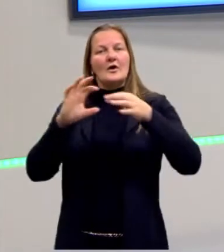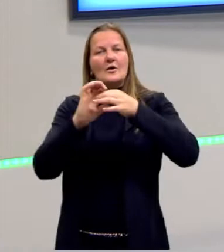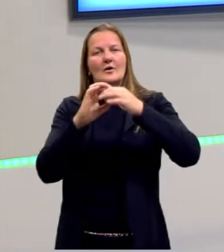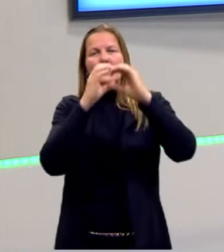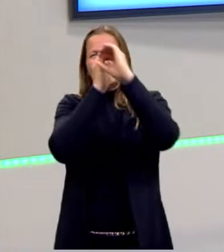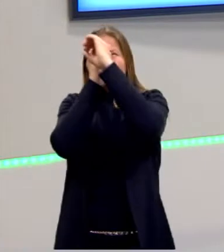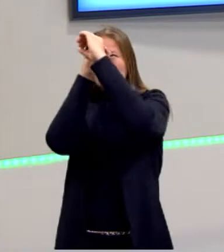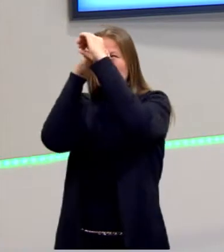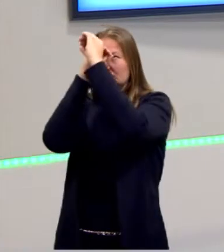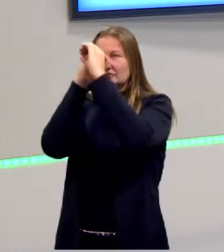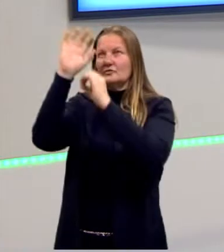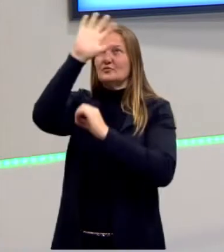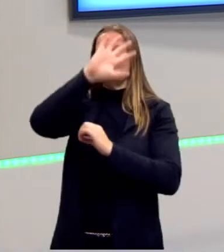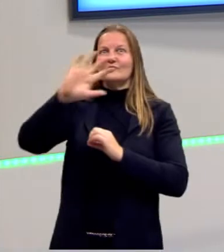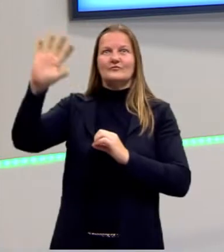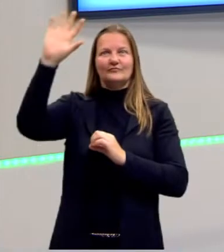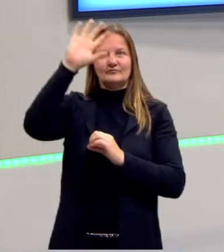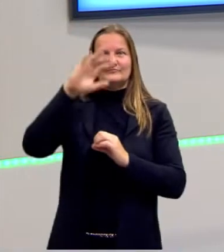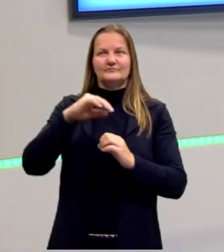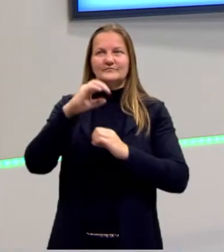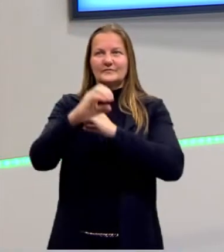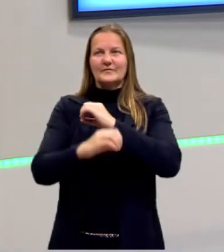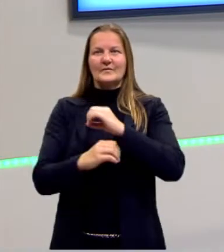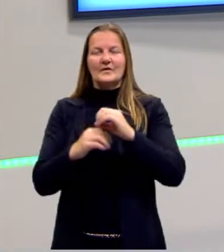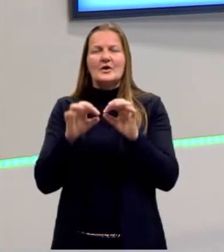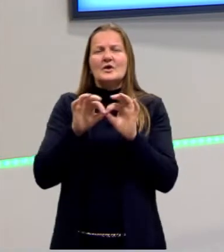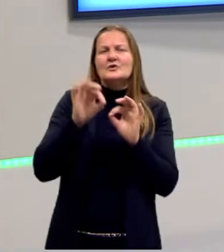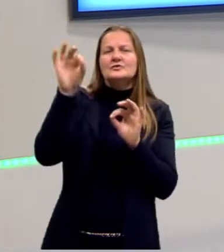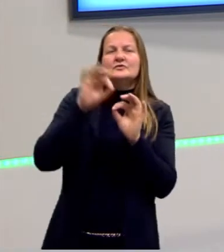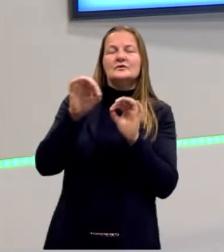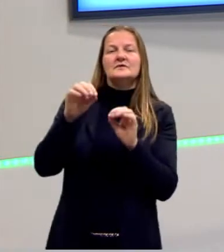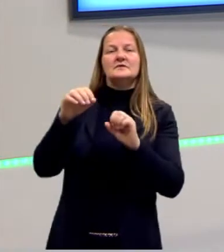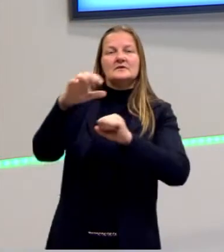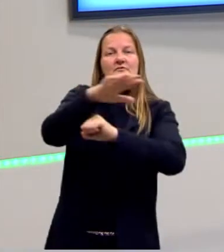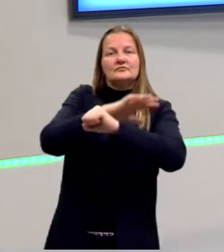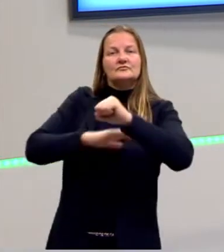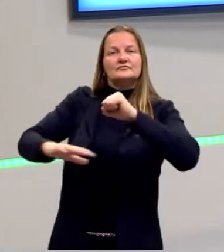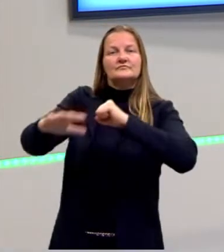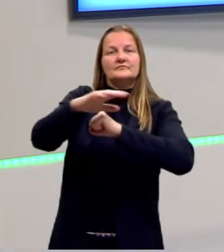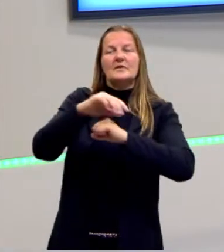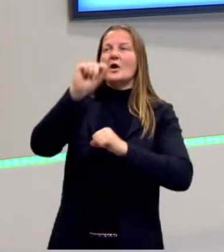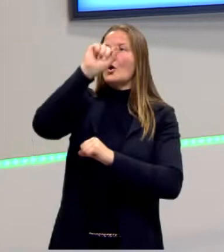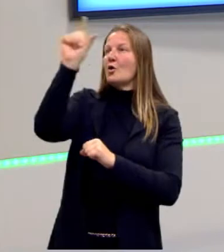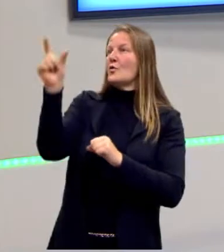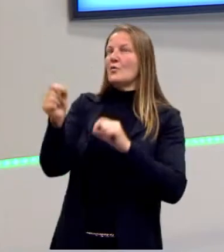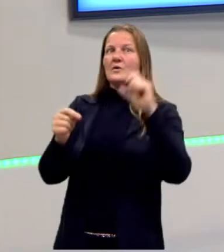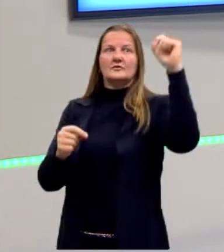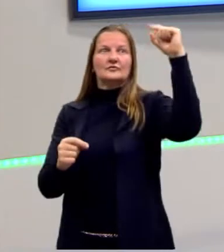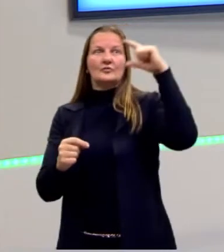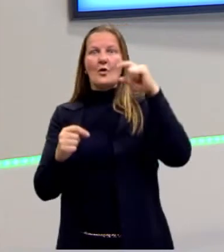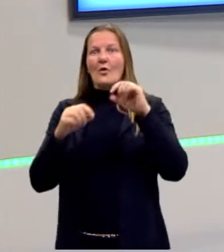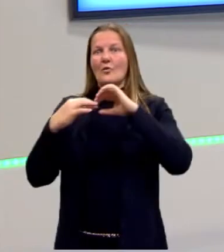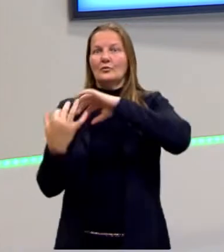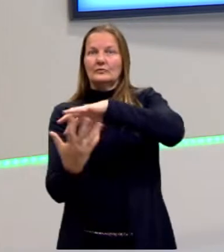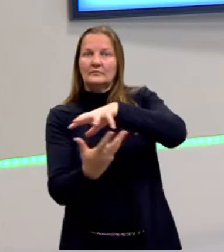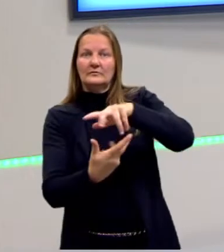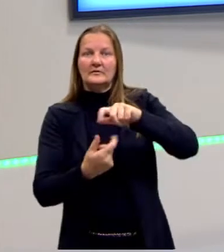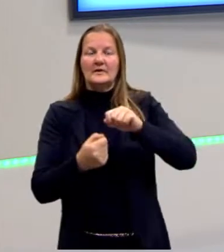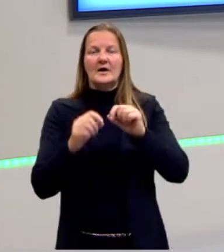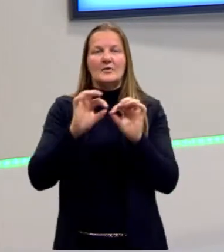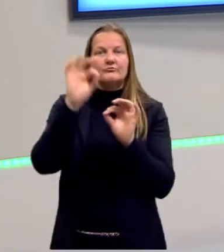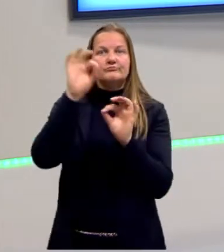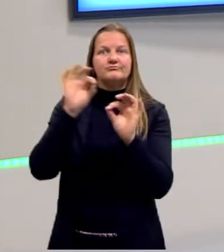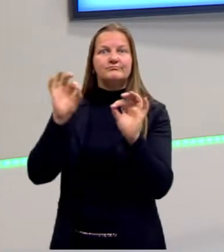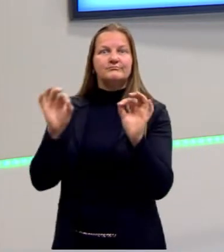astronomia. Ali a distância dos astros, da lua, do sol, da terra. Então